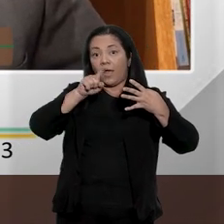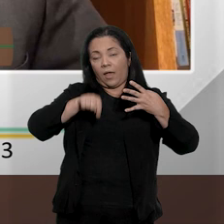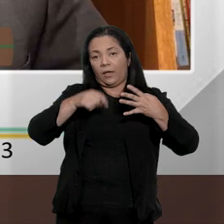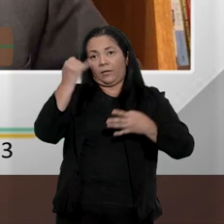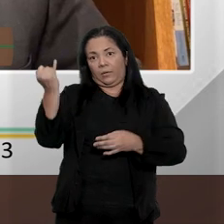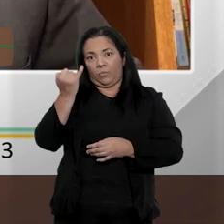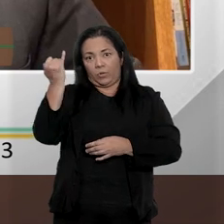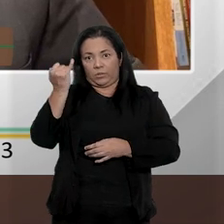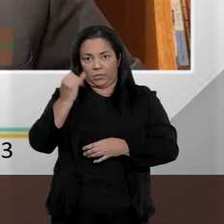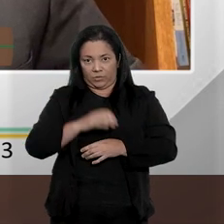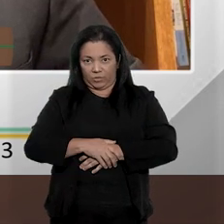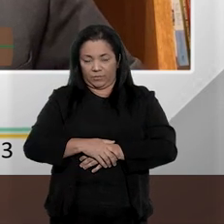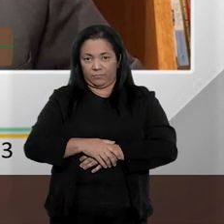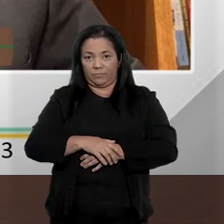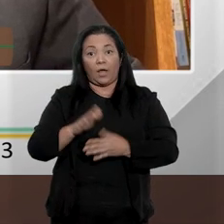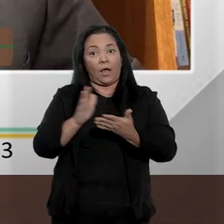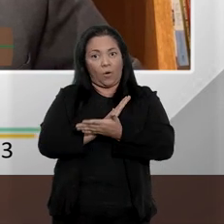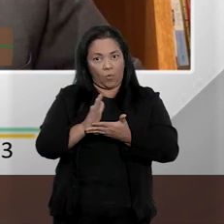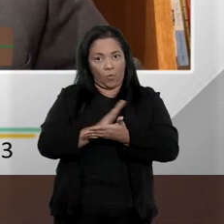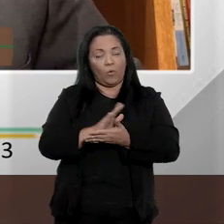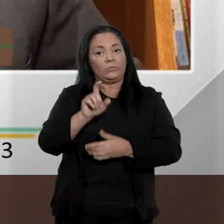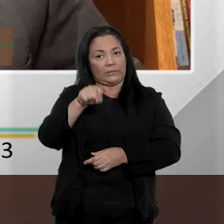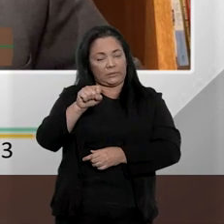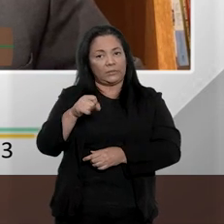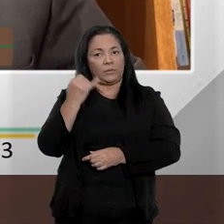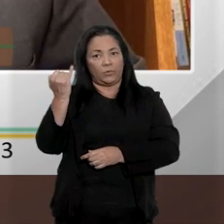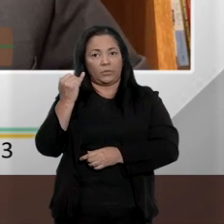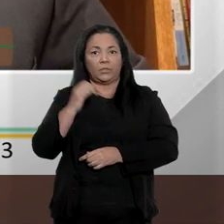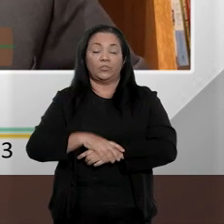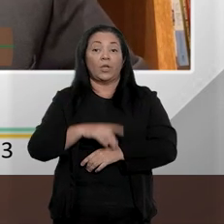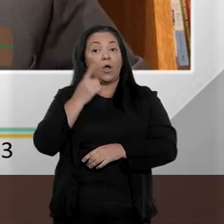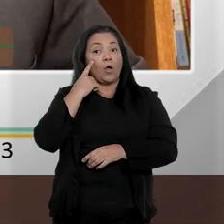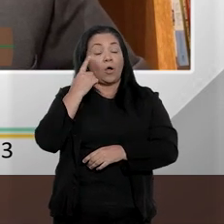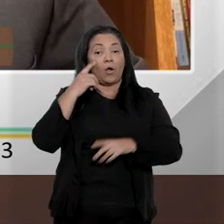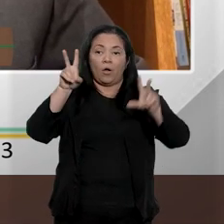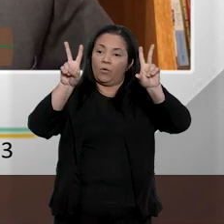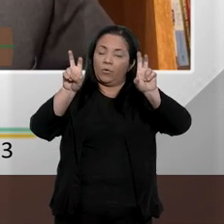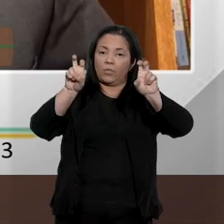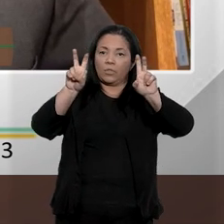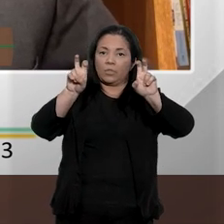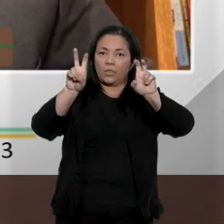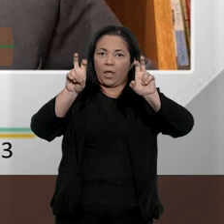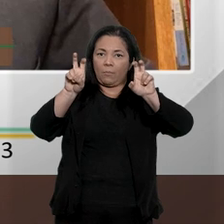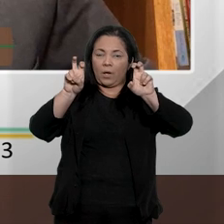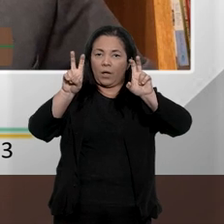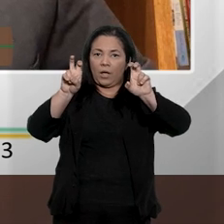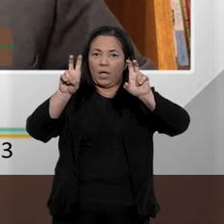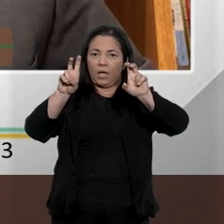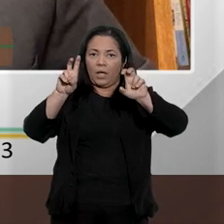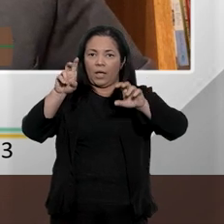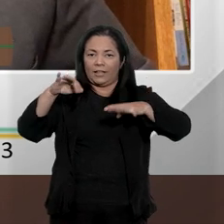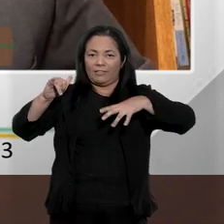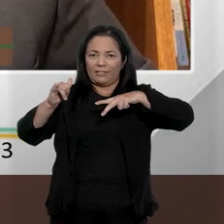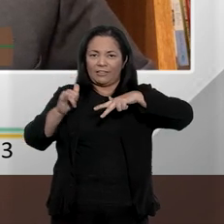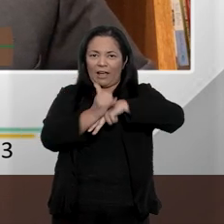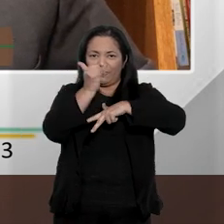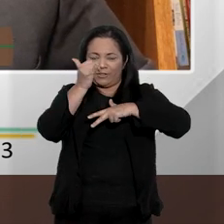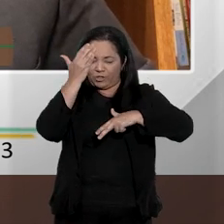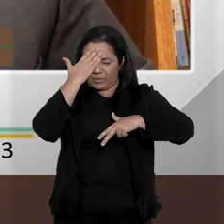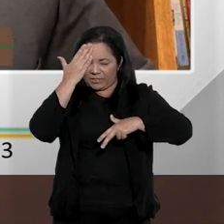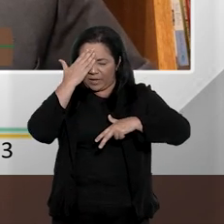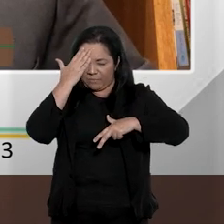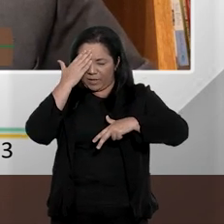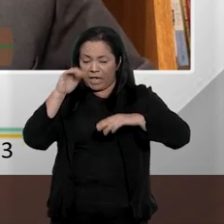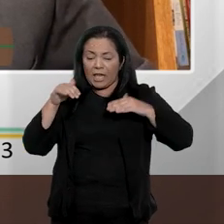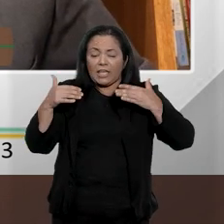vejam como é interessante. É incrível como um tema como esse, como o do reconhecimento fotográfico, precisou chegar até o